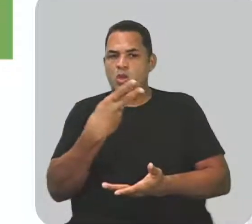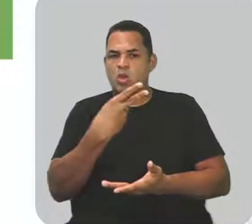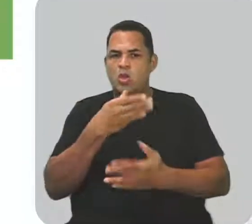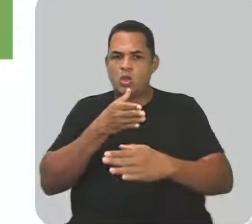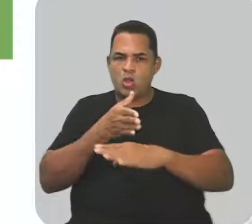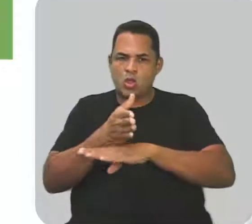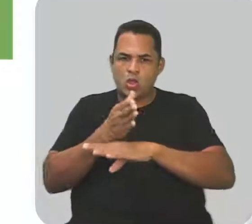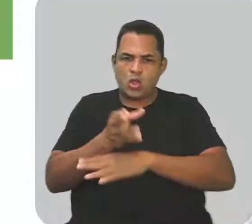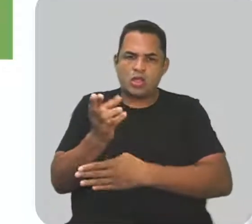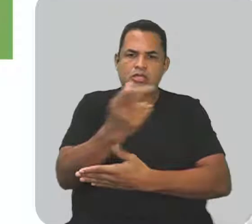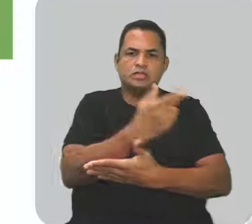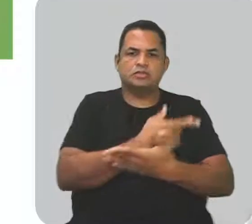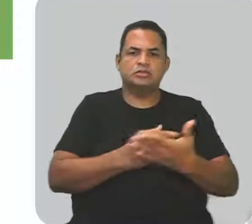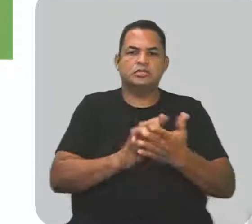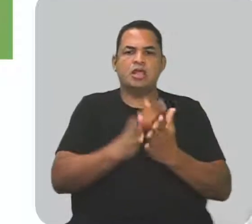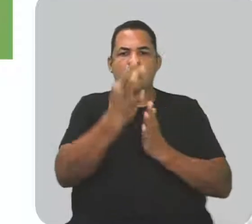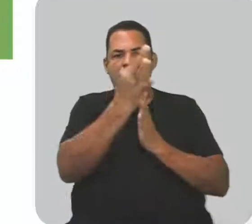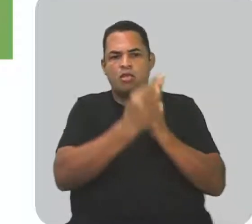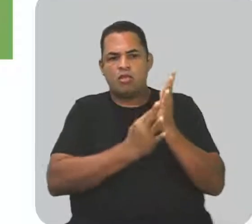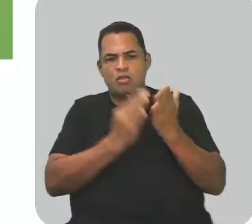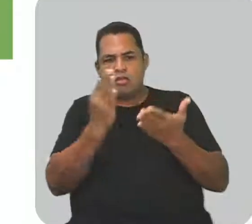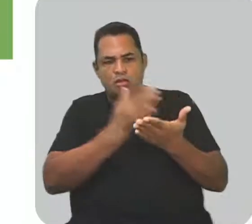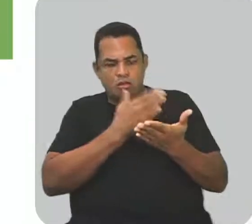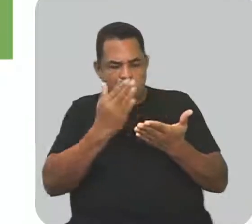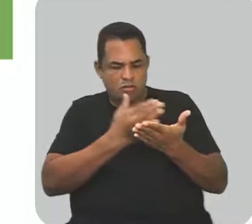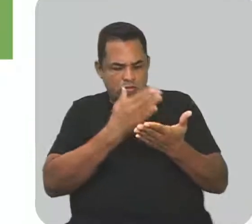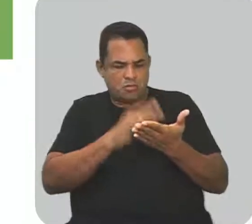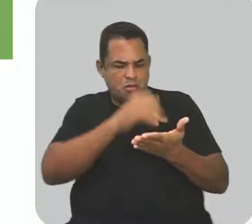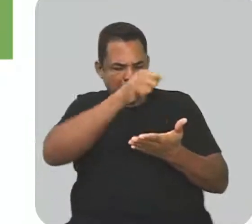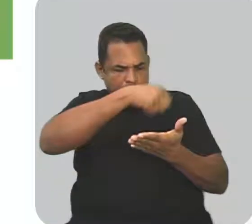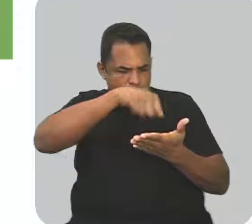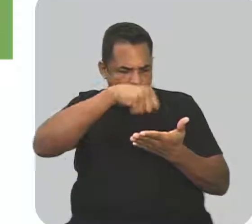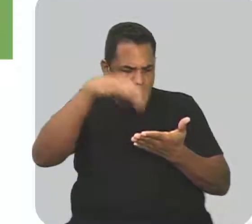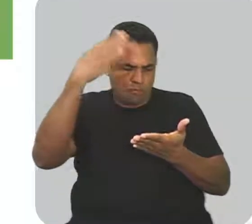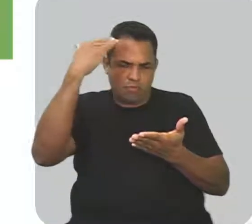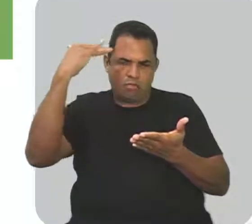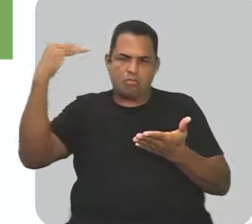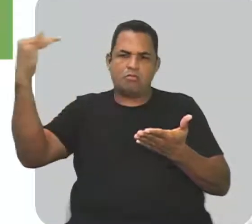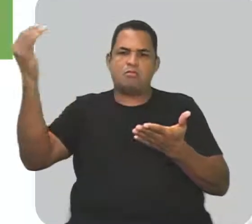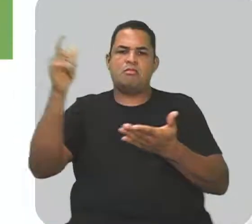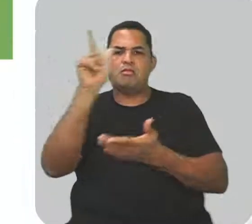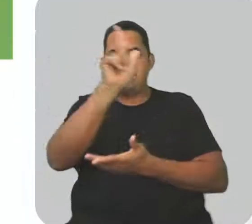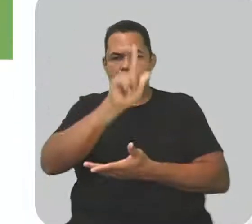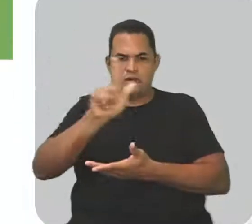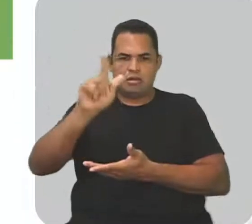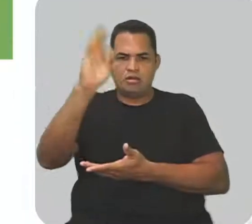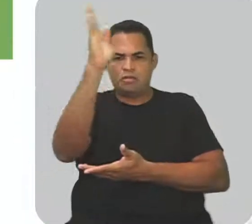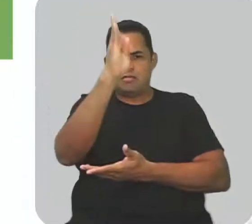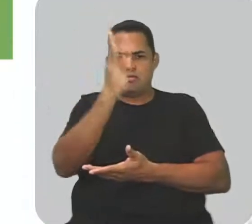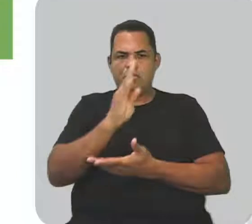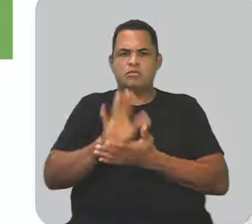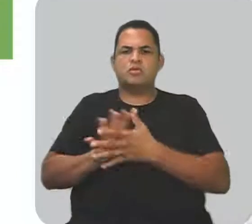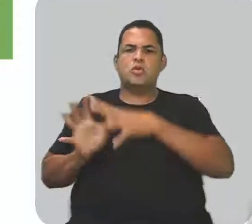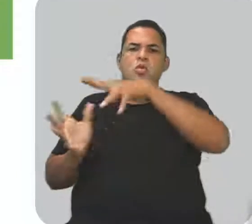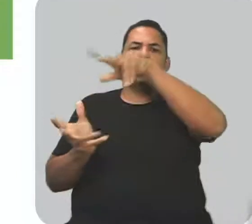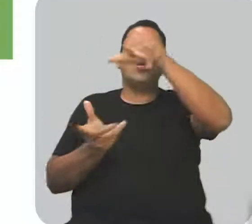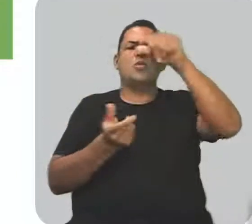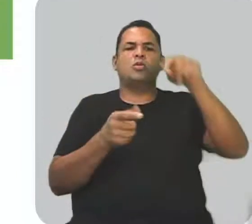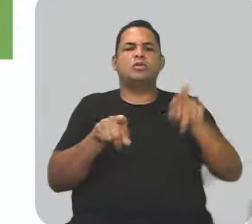Acessar a diversidade de textos e obras produzidos por autores da literatura brasileira e universal.